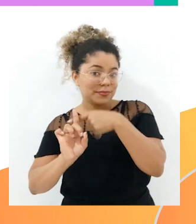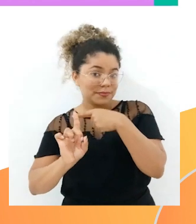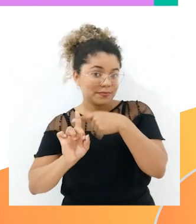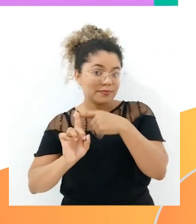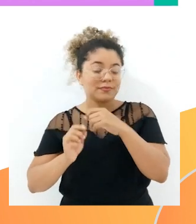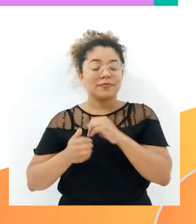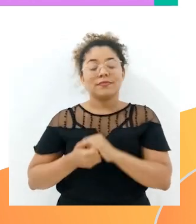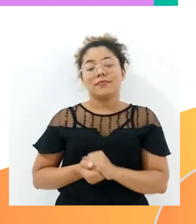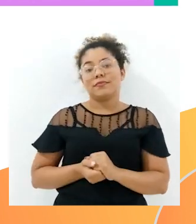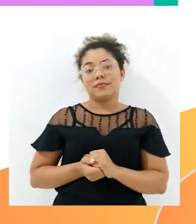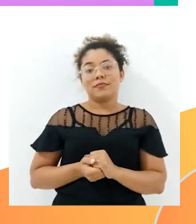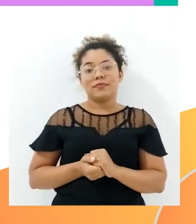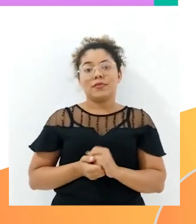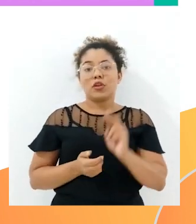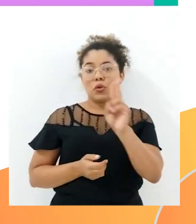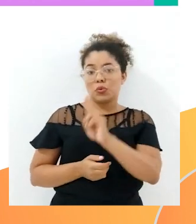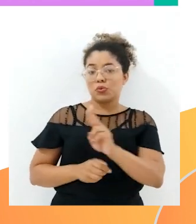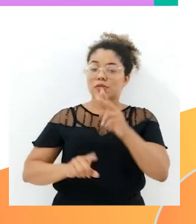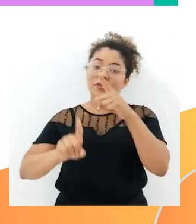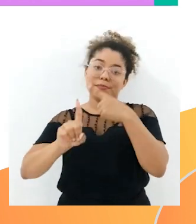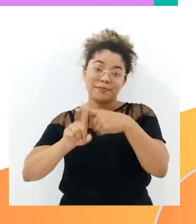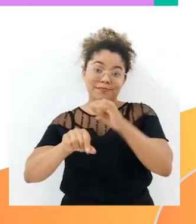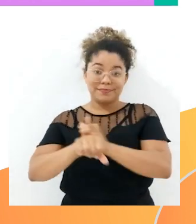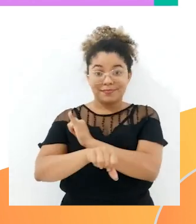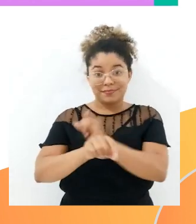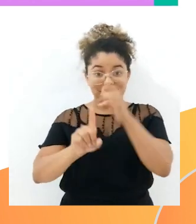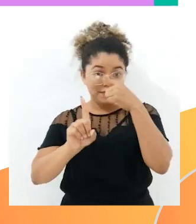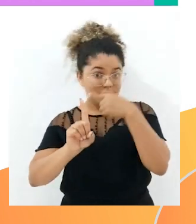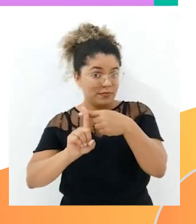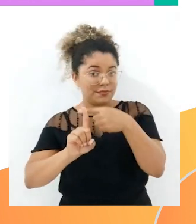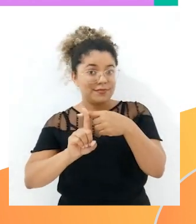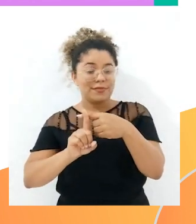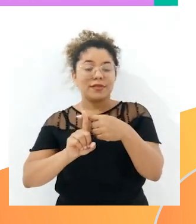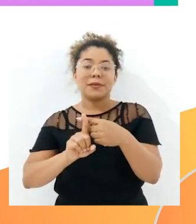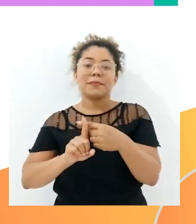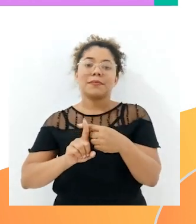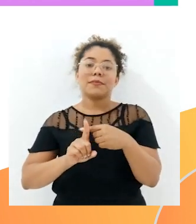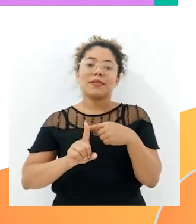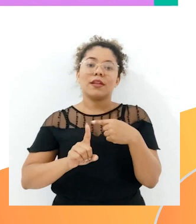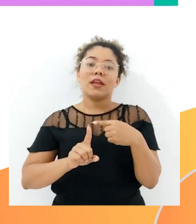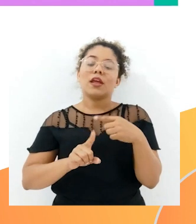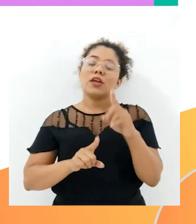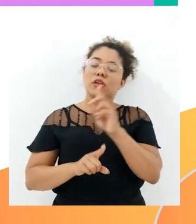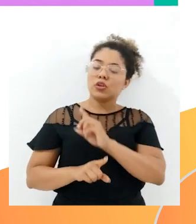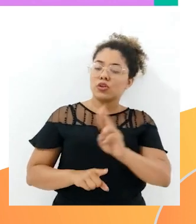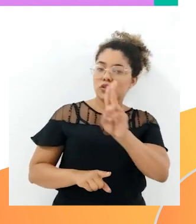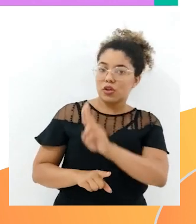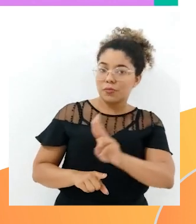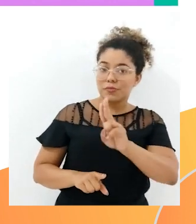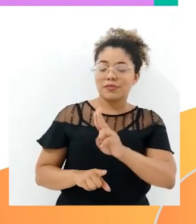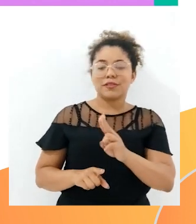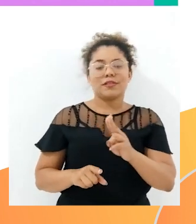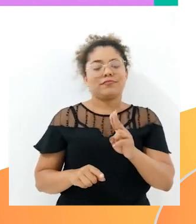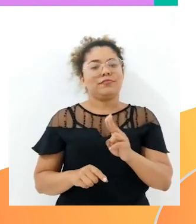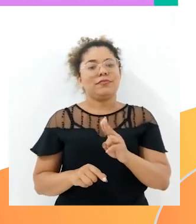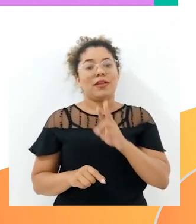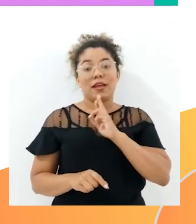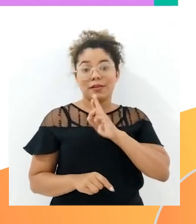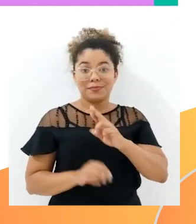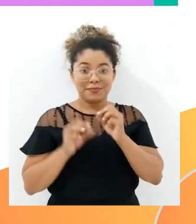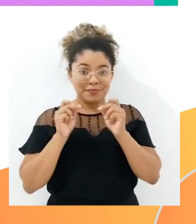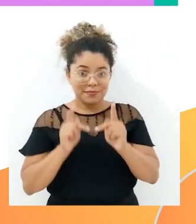operação matemática, que nesse caso aqui é a adição, que é a operação que nós estamos trabalhando, ok?